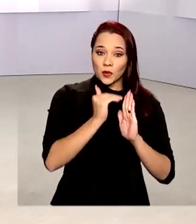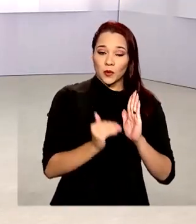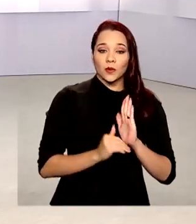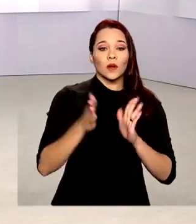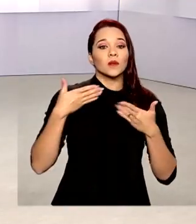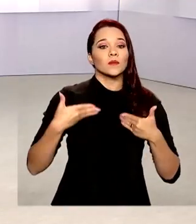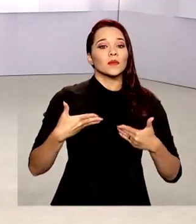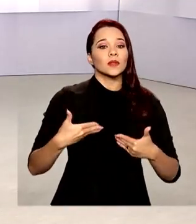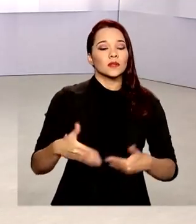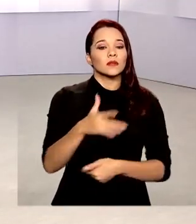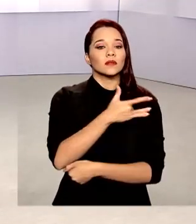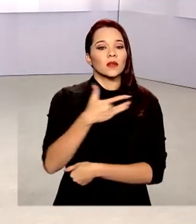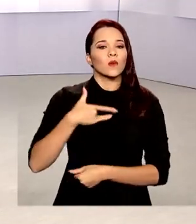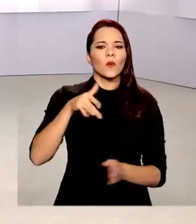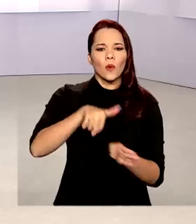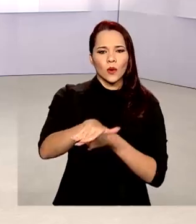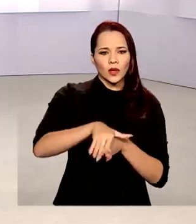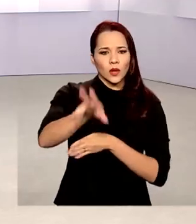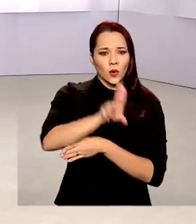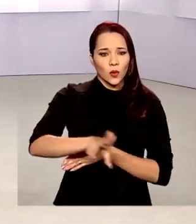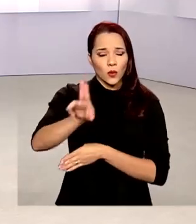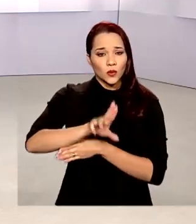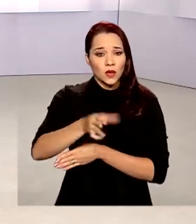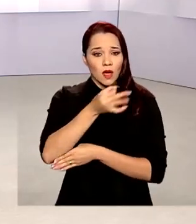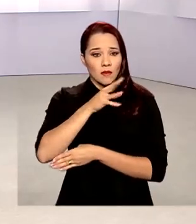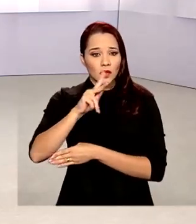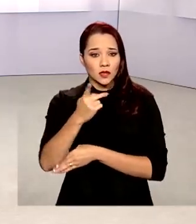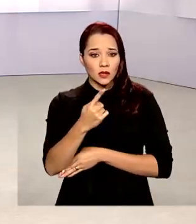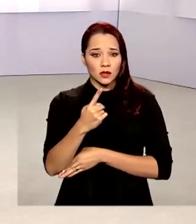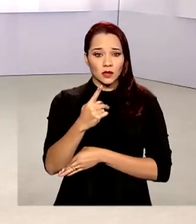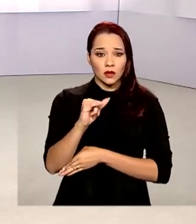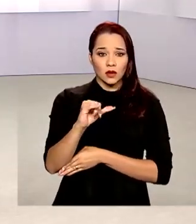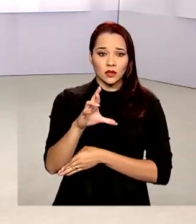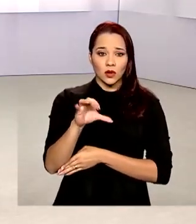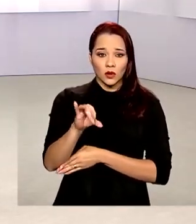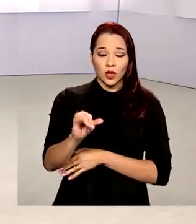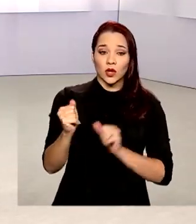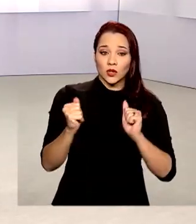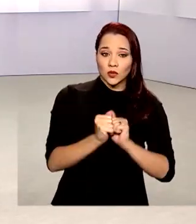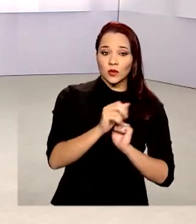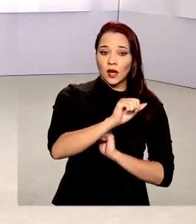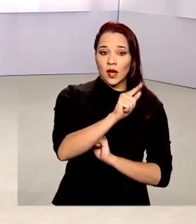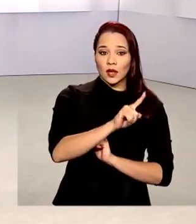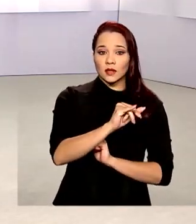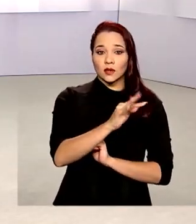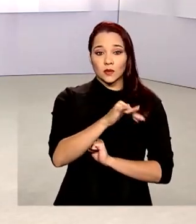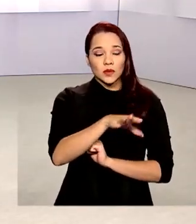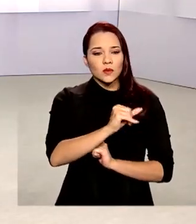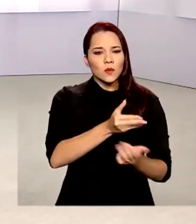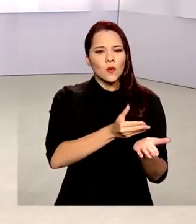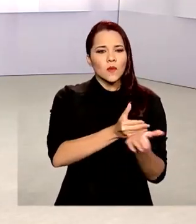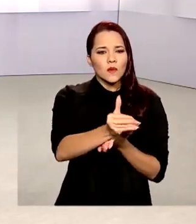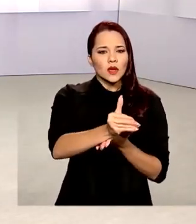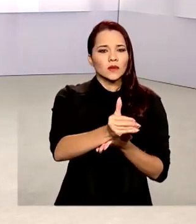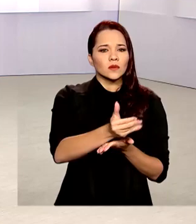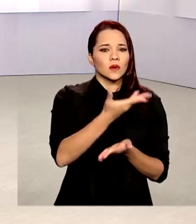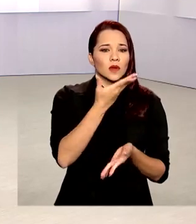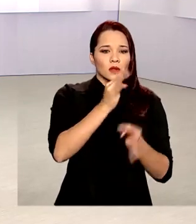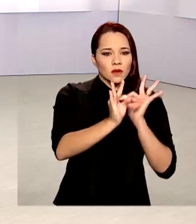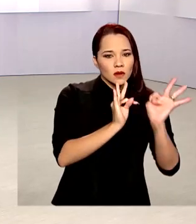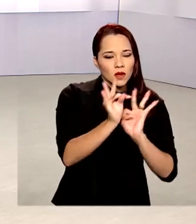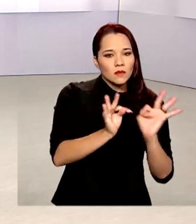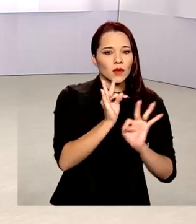Ministério da Saúde orienta o uso da hidroxicloroquina associada à azitromicina logo no início do tratamento